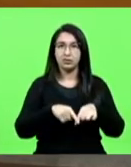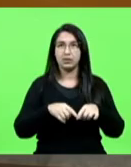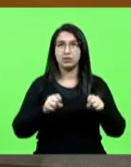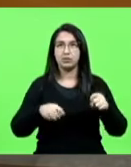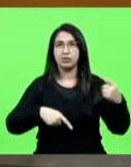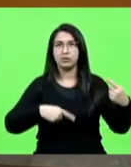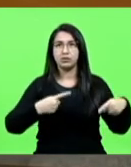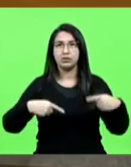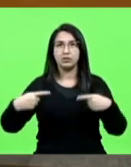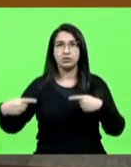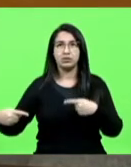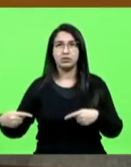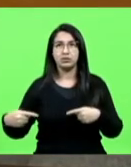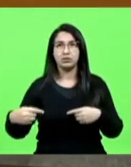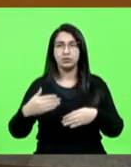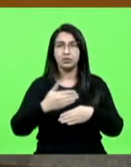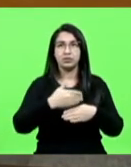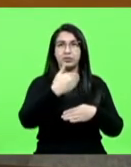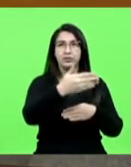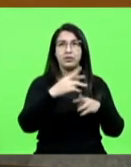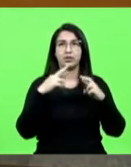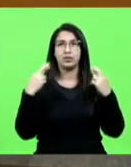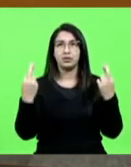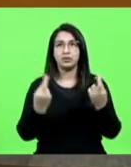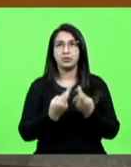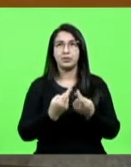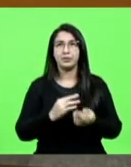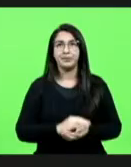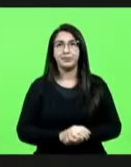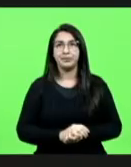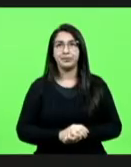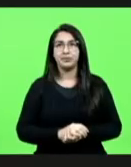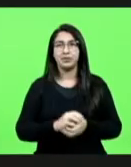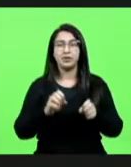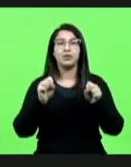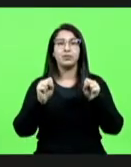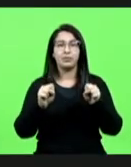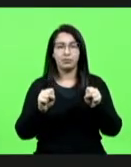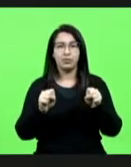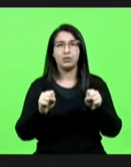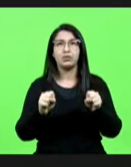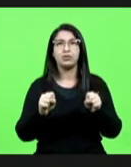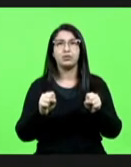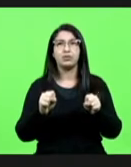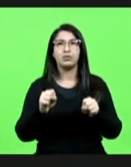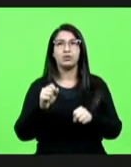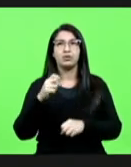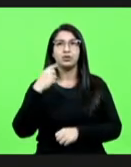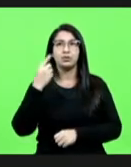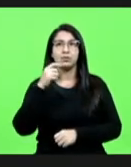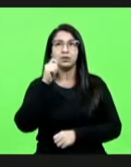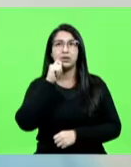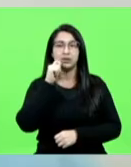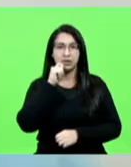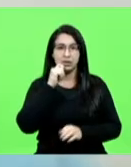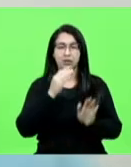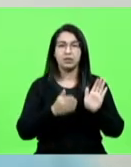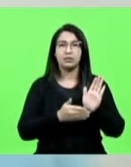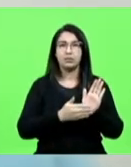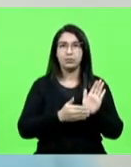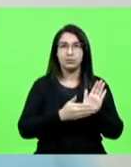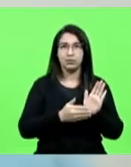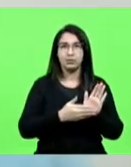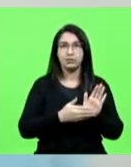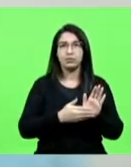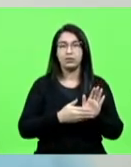assunto fora da reunião. Obrigada. Eu ia propor, acho que bem colocado, deputada Ana, eu ia propor porque, para que não paire